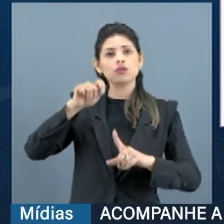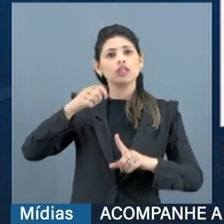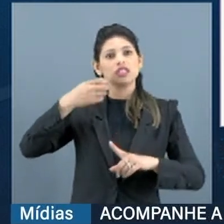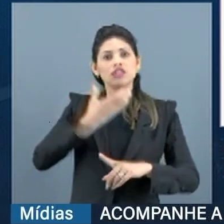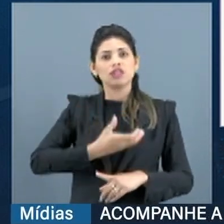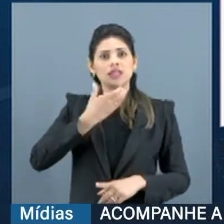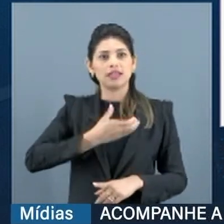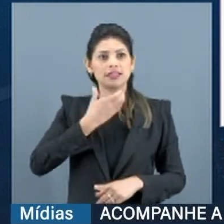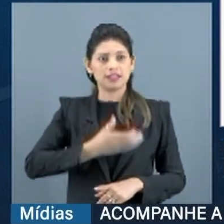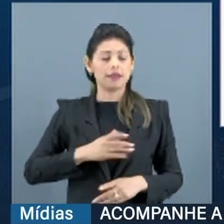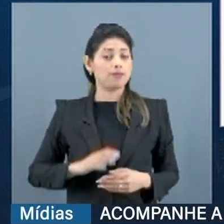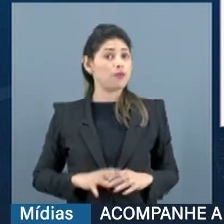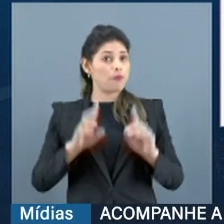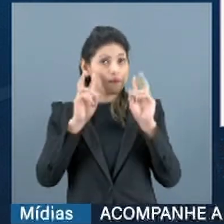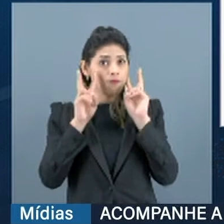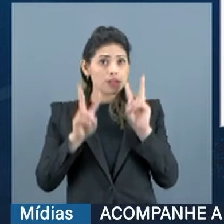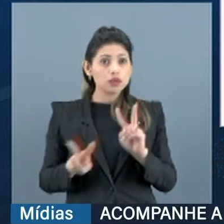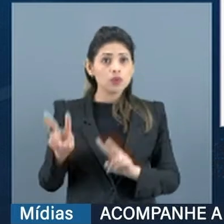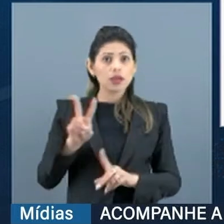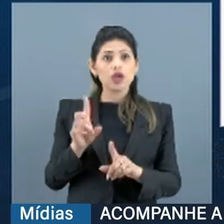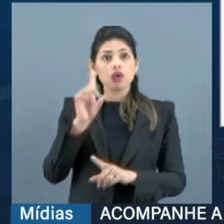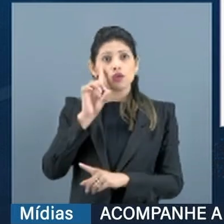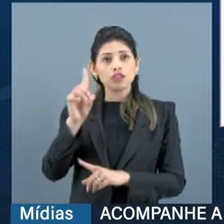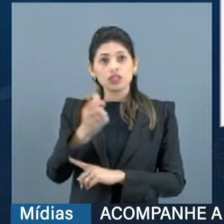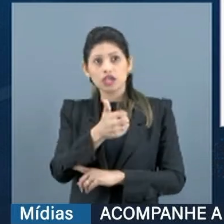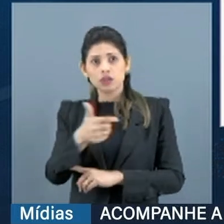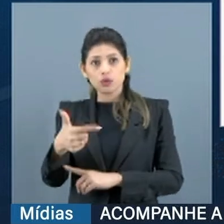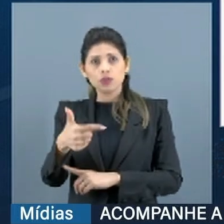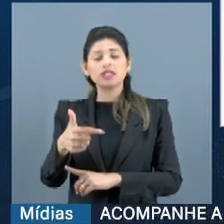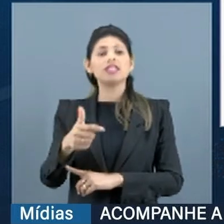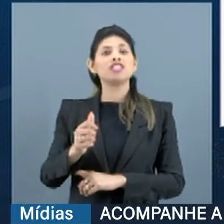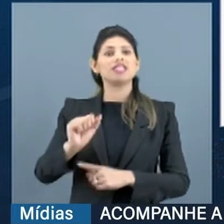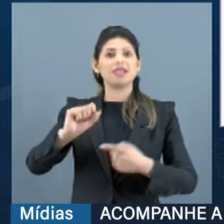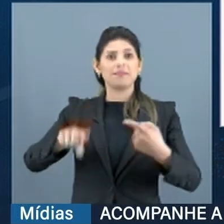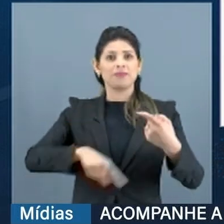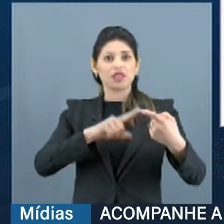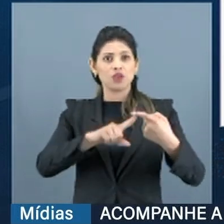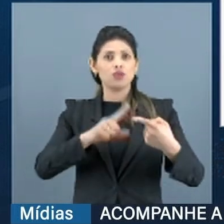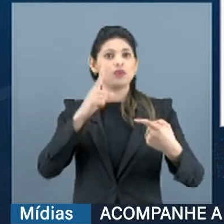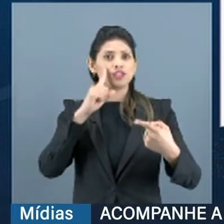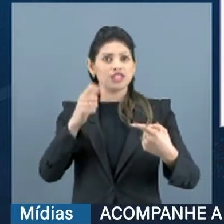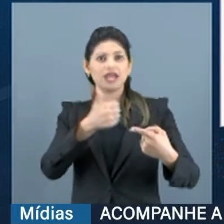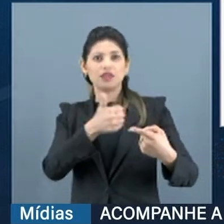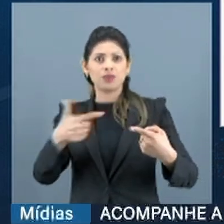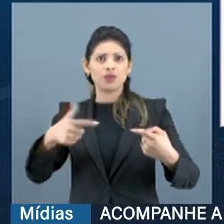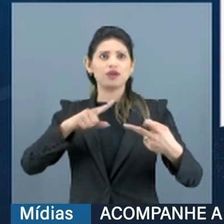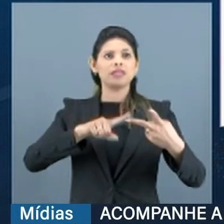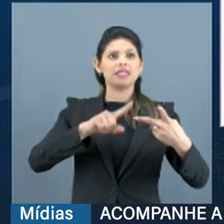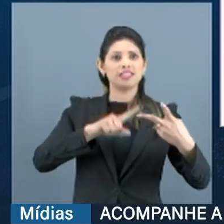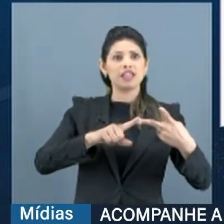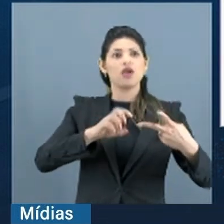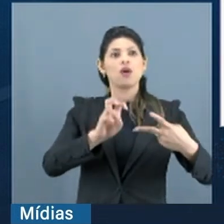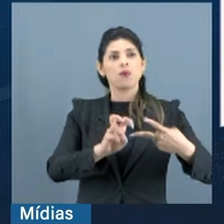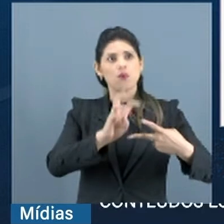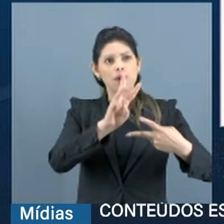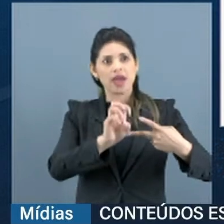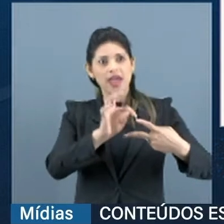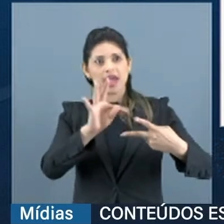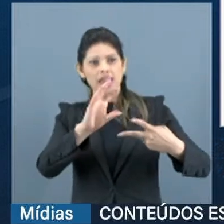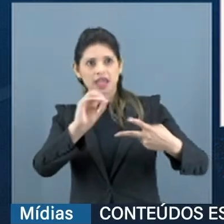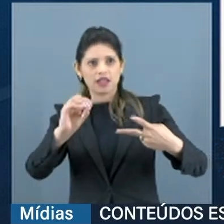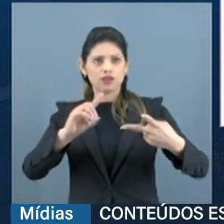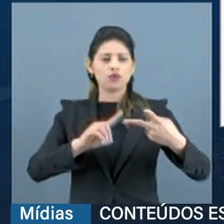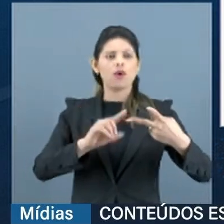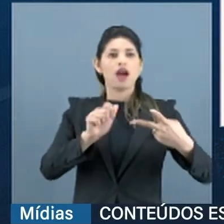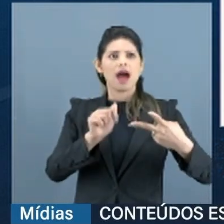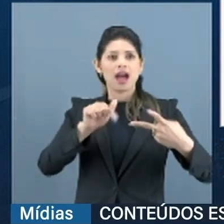se aprofundando. No dia 12 de dezembro, você tem o Elton, você tem o Alain Diego, você tem o Oswaldo Eustáquio, você tem